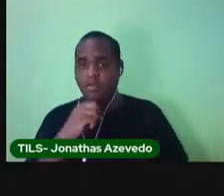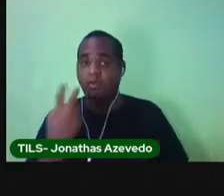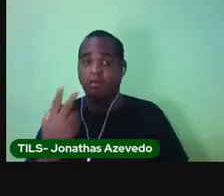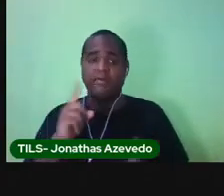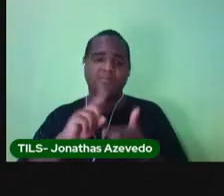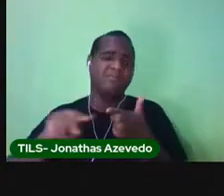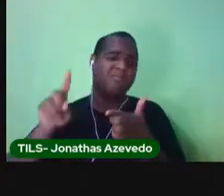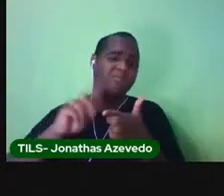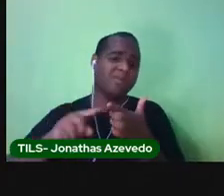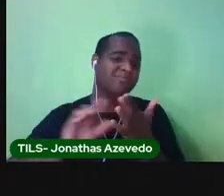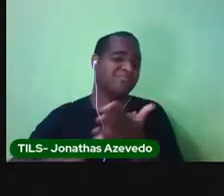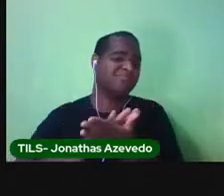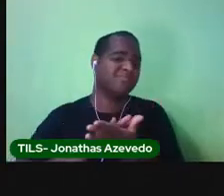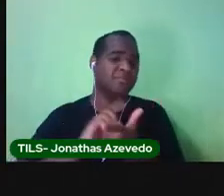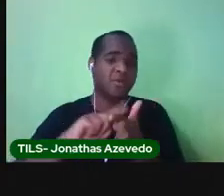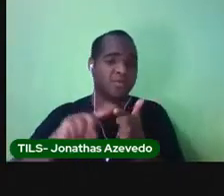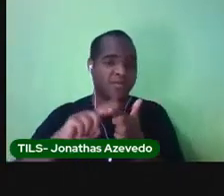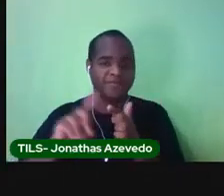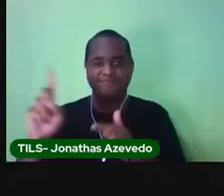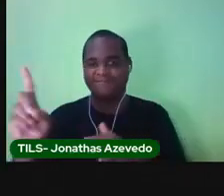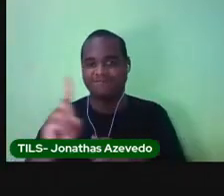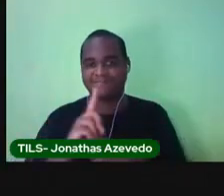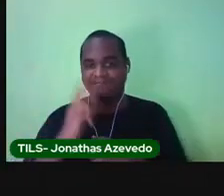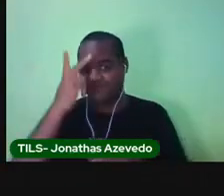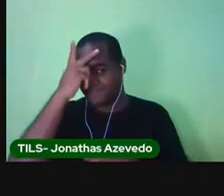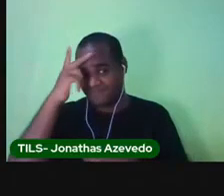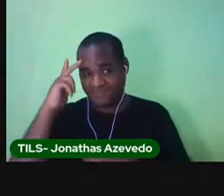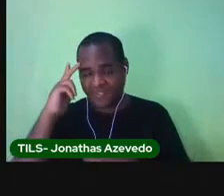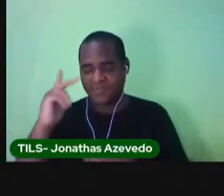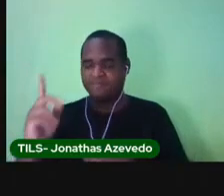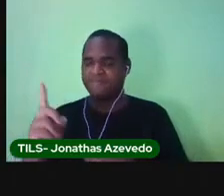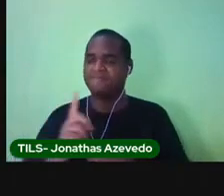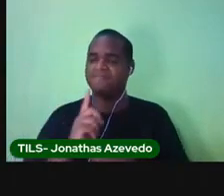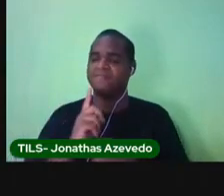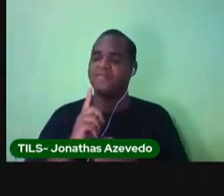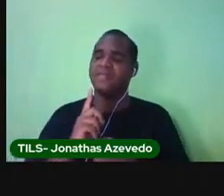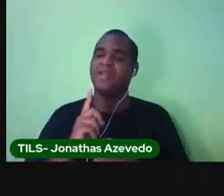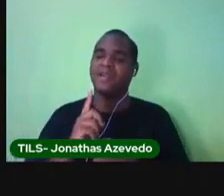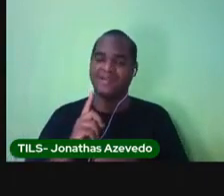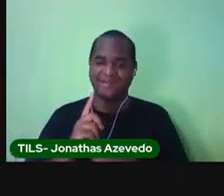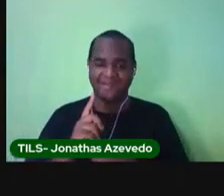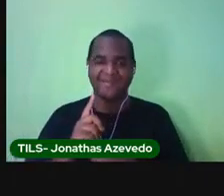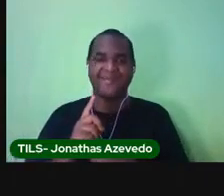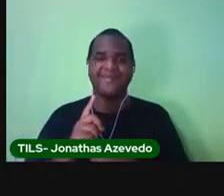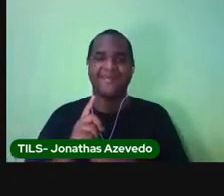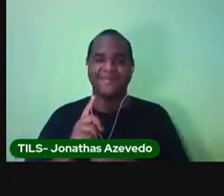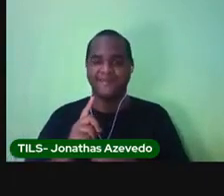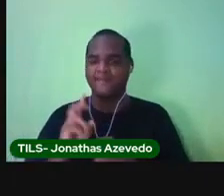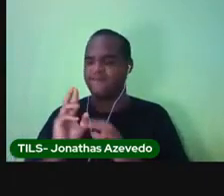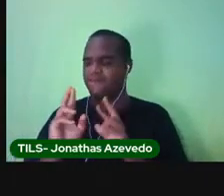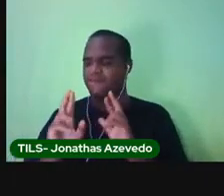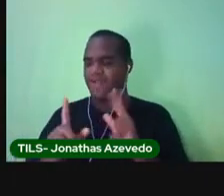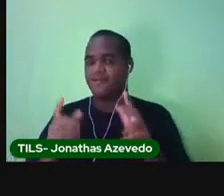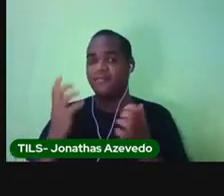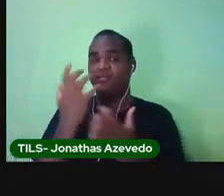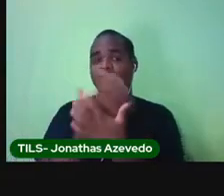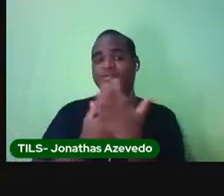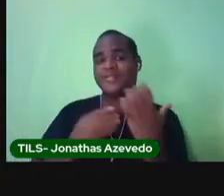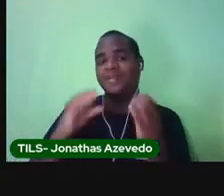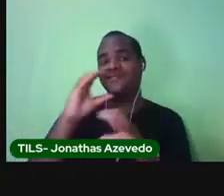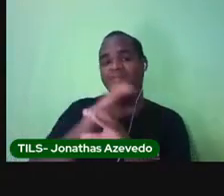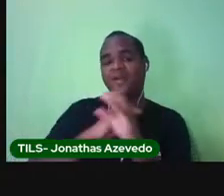algum problema, aí vem uma pessoa e traz uma música,